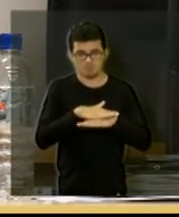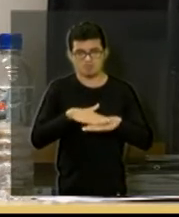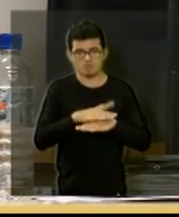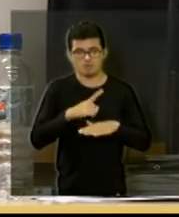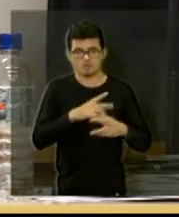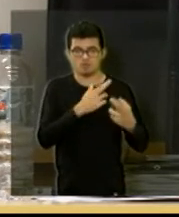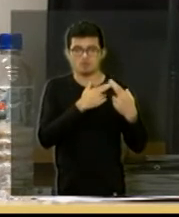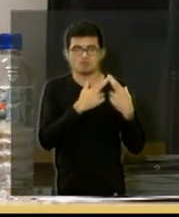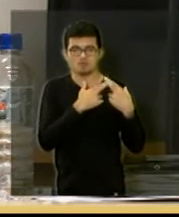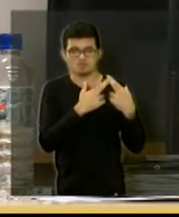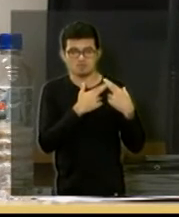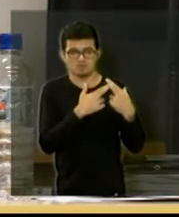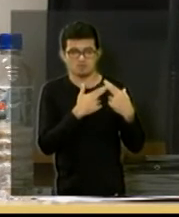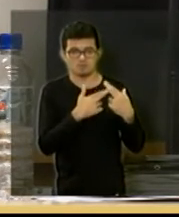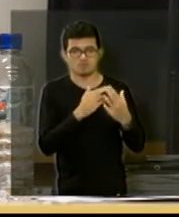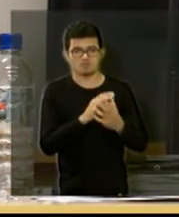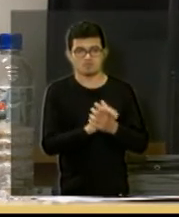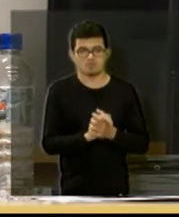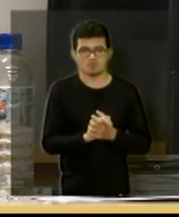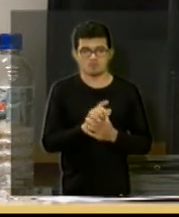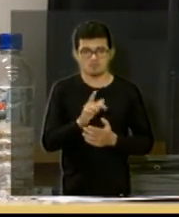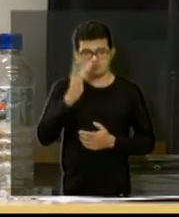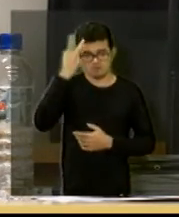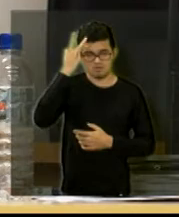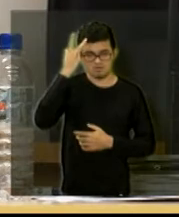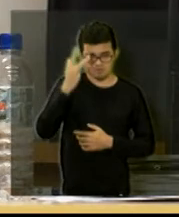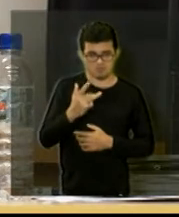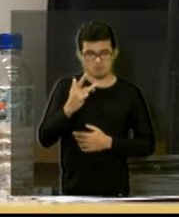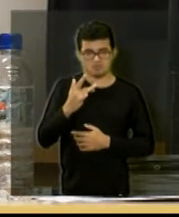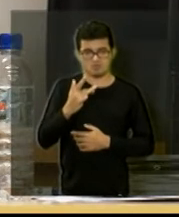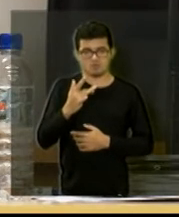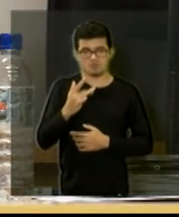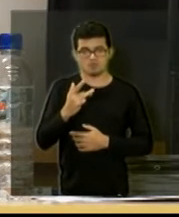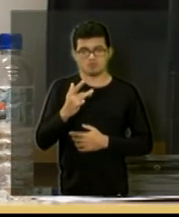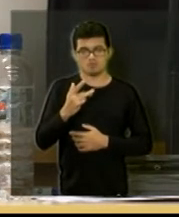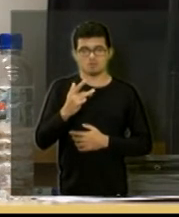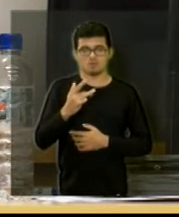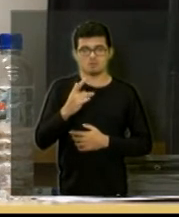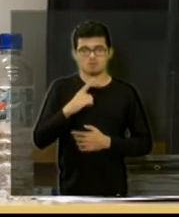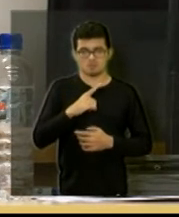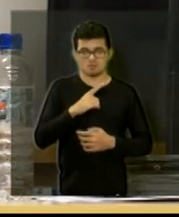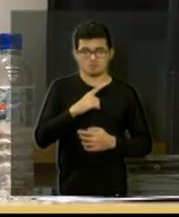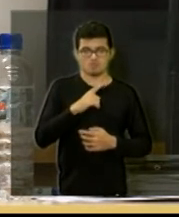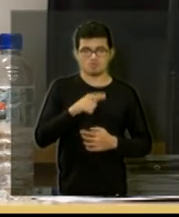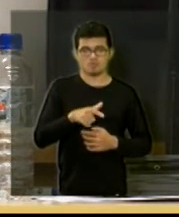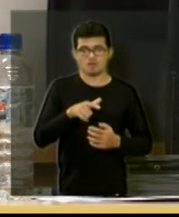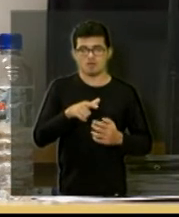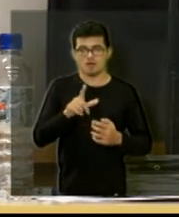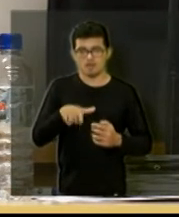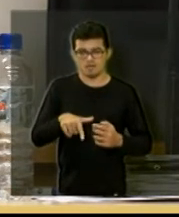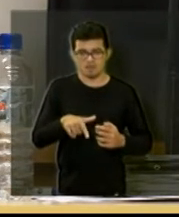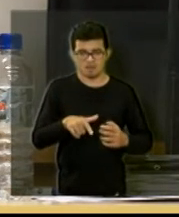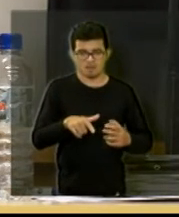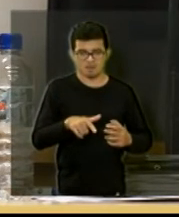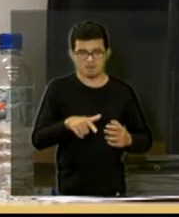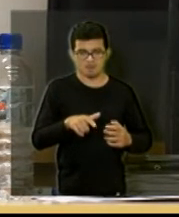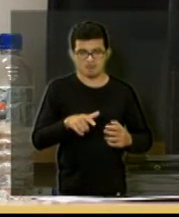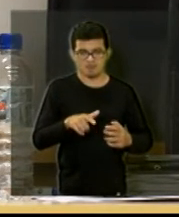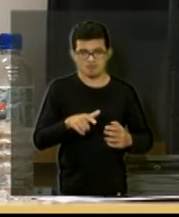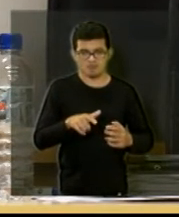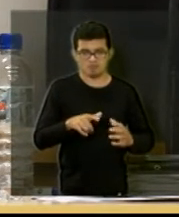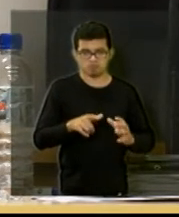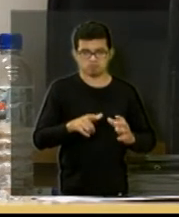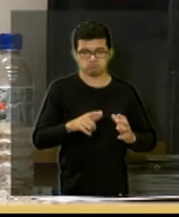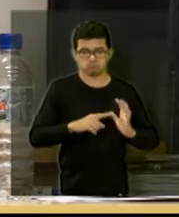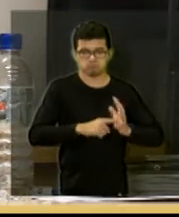responsável pelo público então ele falou que amanhã resolve acaba de instalar a bomba do paiol então amanhã o paiol funcionando